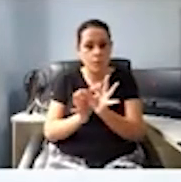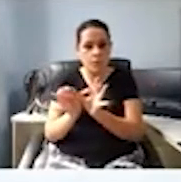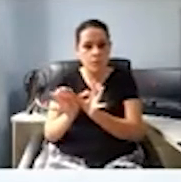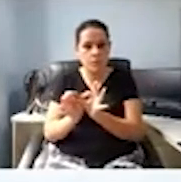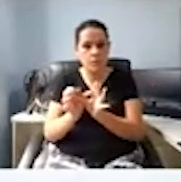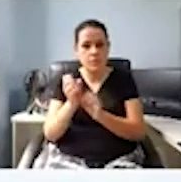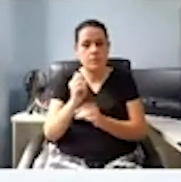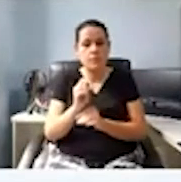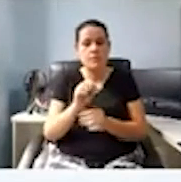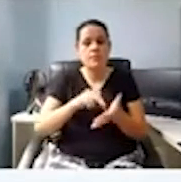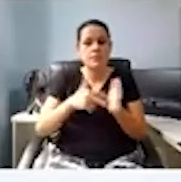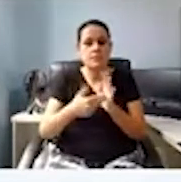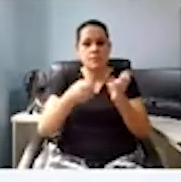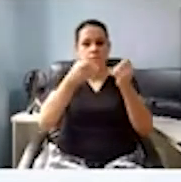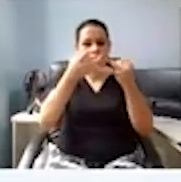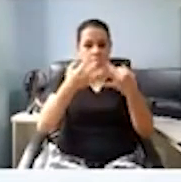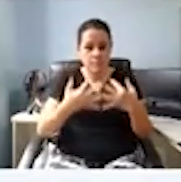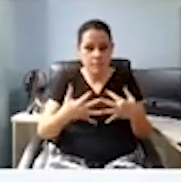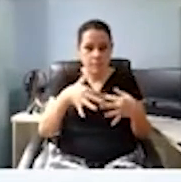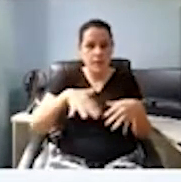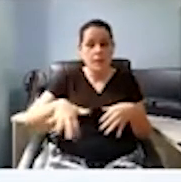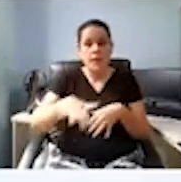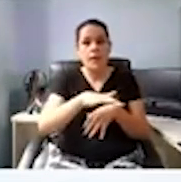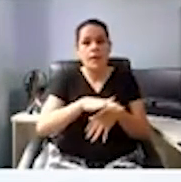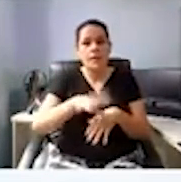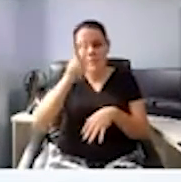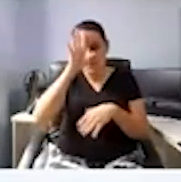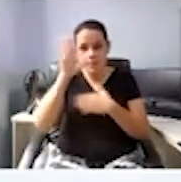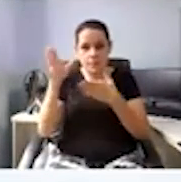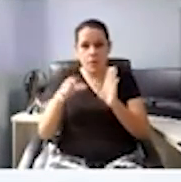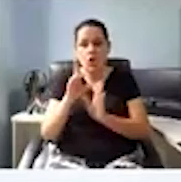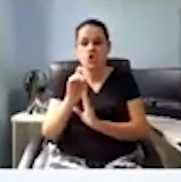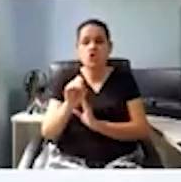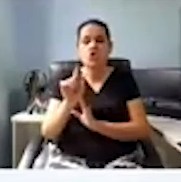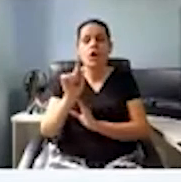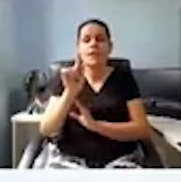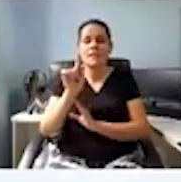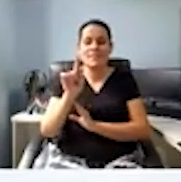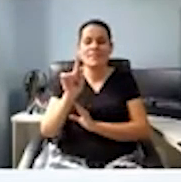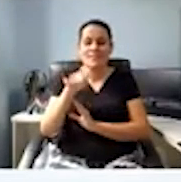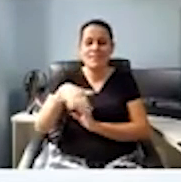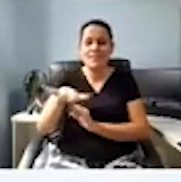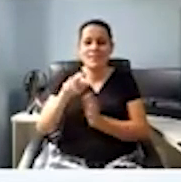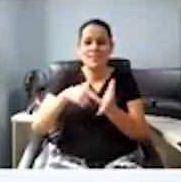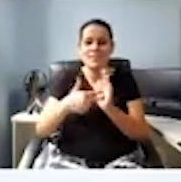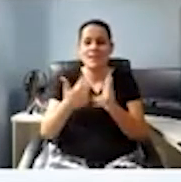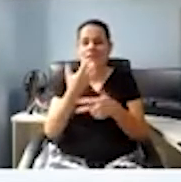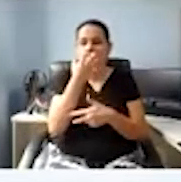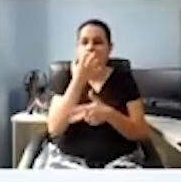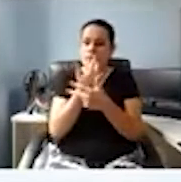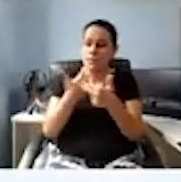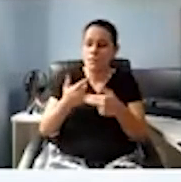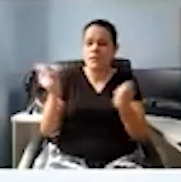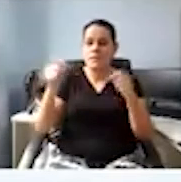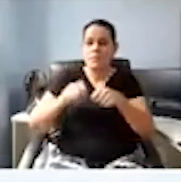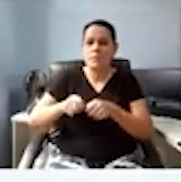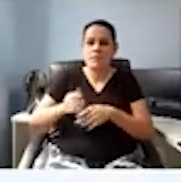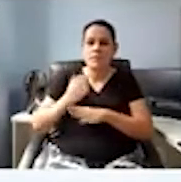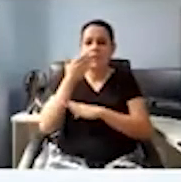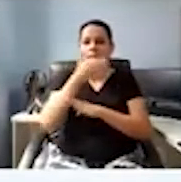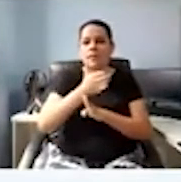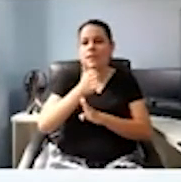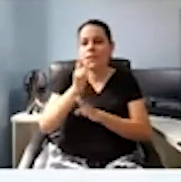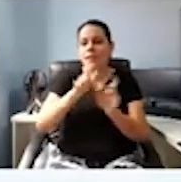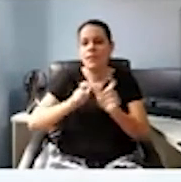espaço, né? Space Dog. Espaço para cachorro, para seu animalzinho. Hoje você vai passear com seu animalzinho